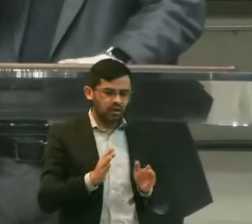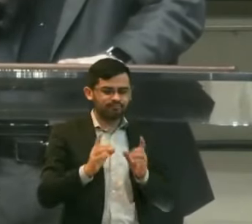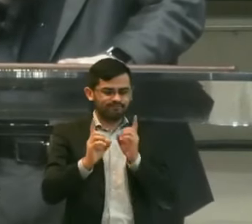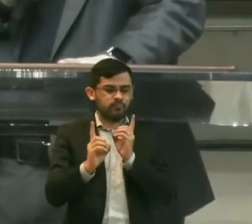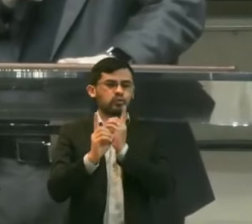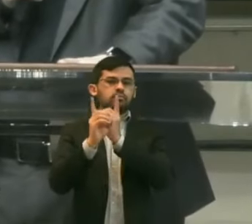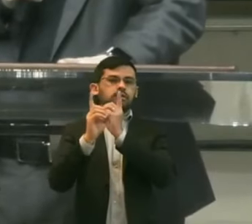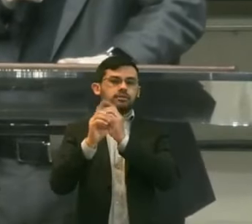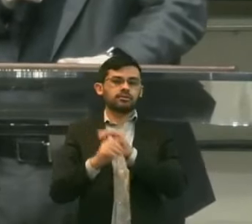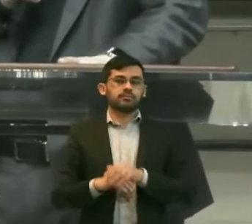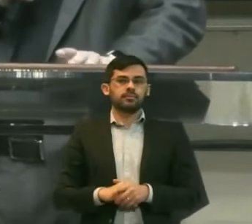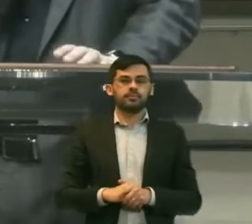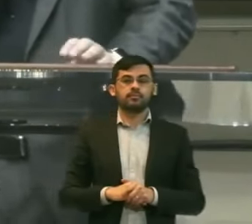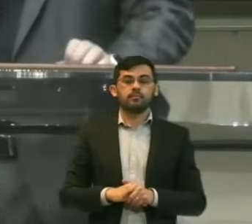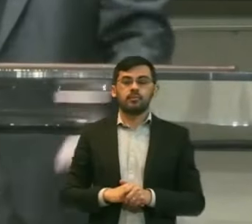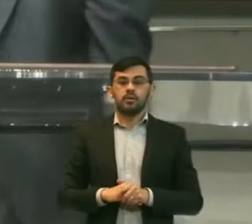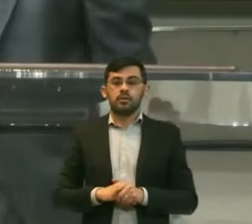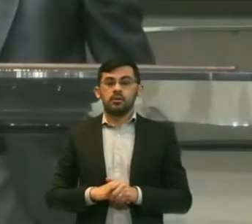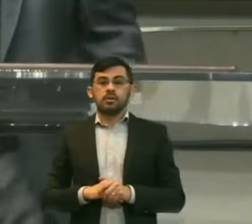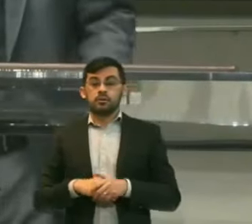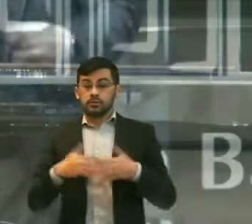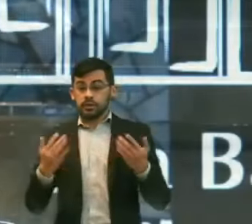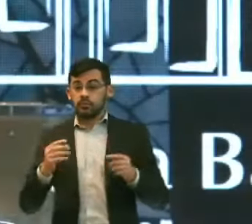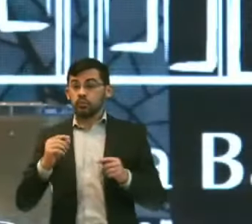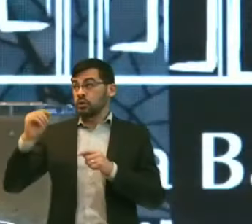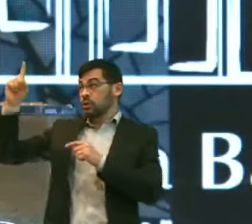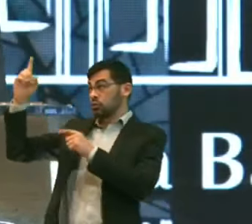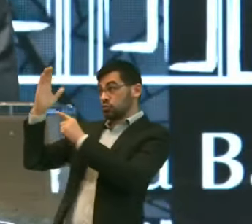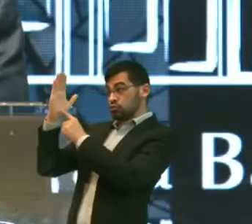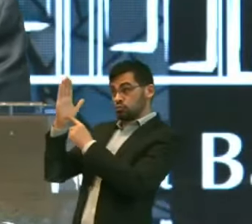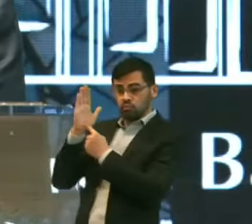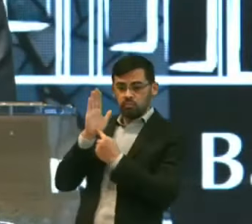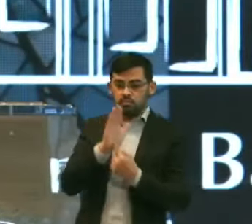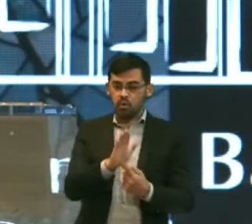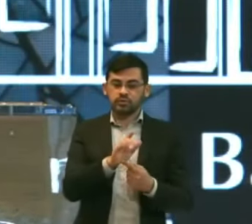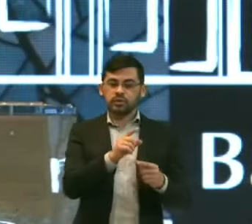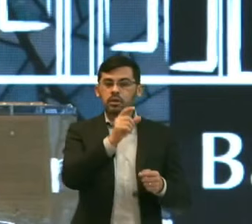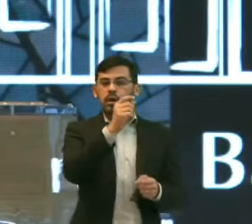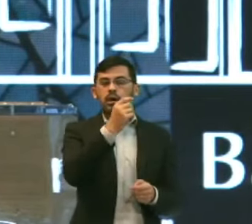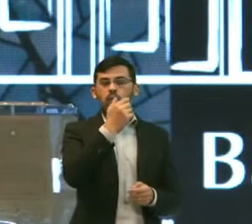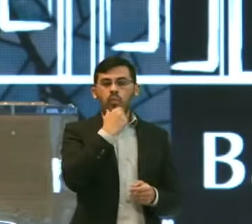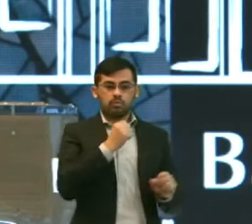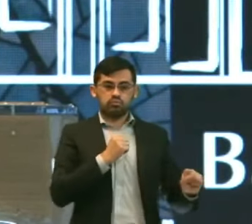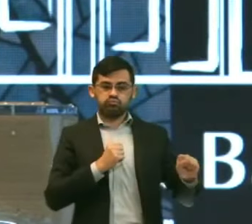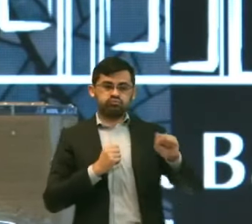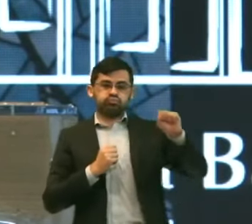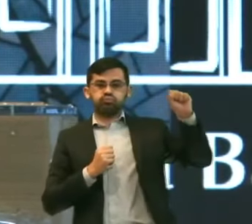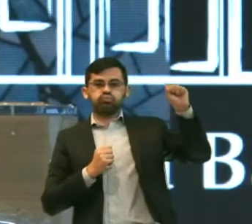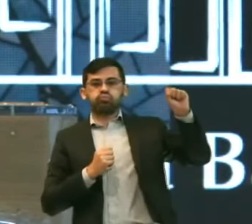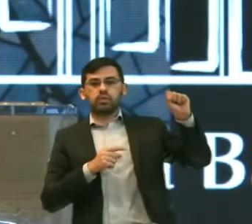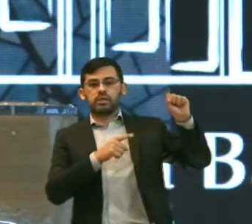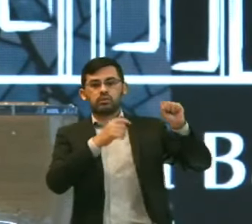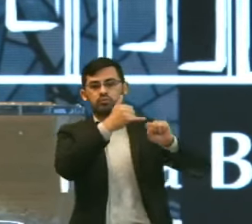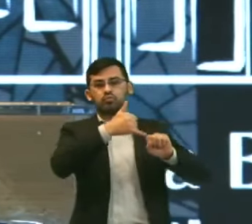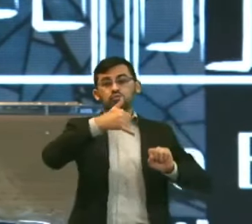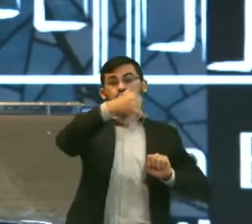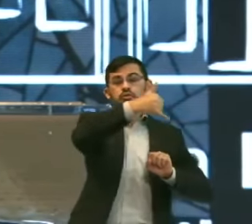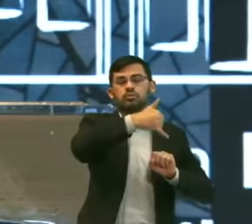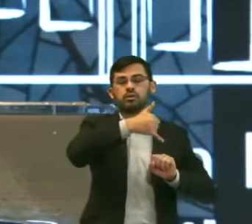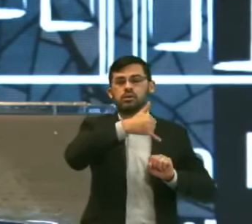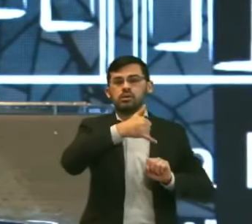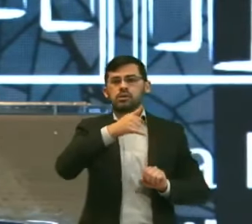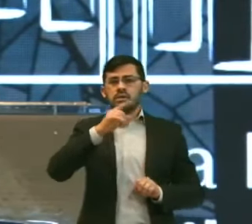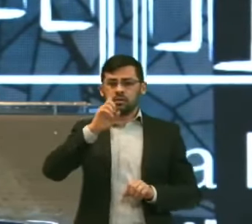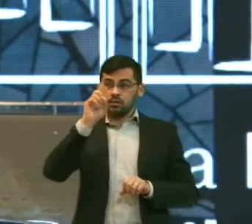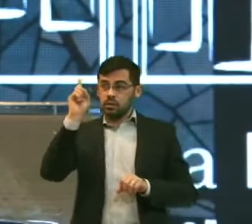encontradas E o próximo sinal Que Deus deu Ao seu ungido Era que ele Cuidaria